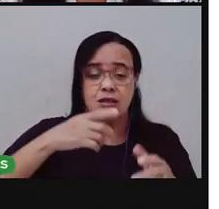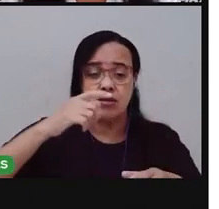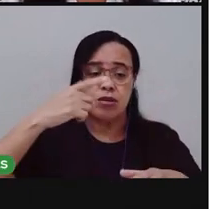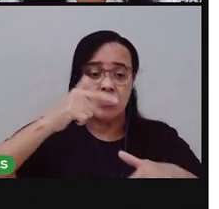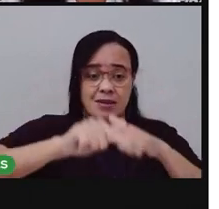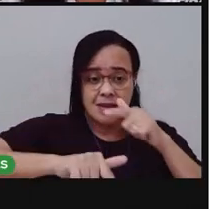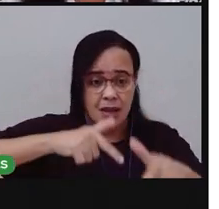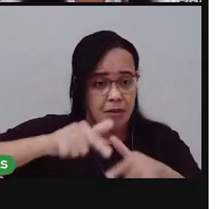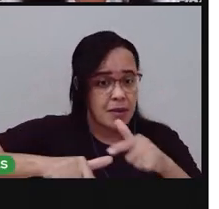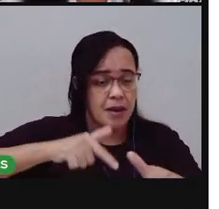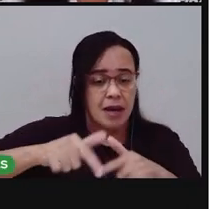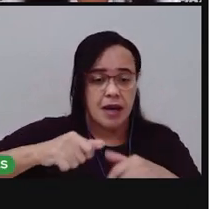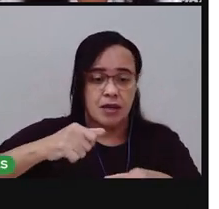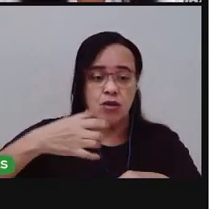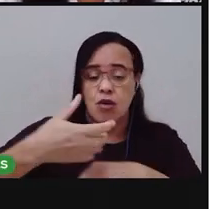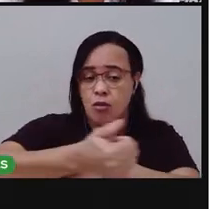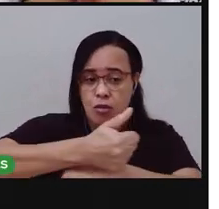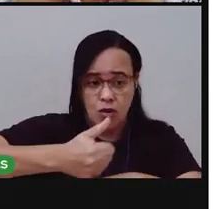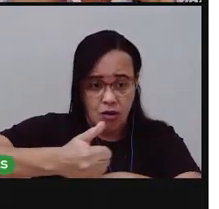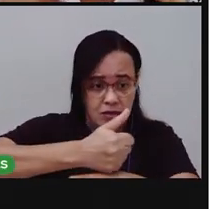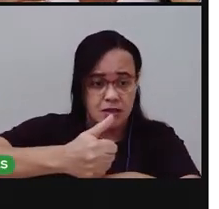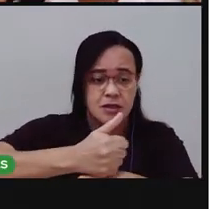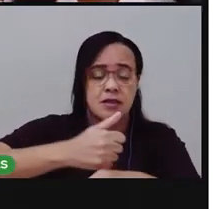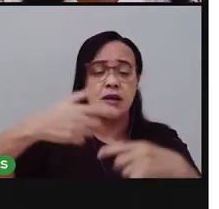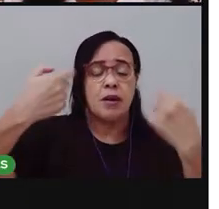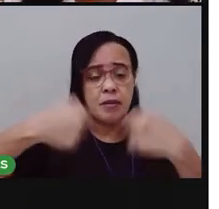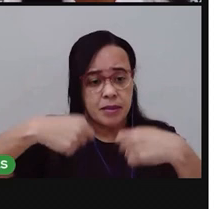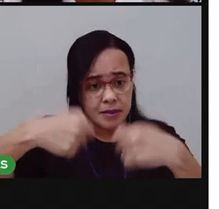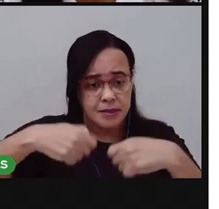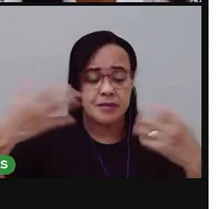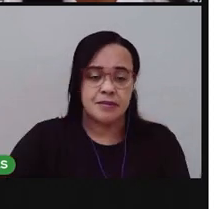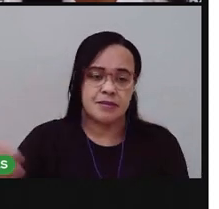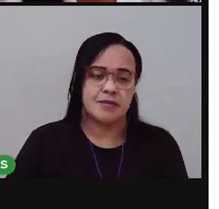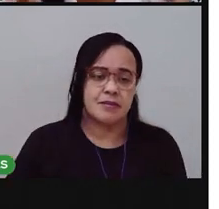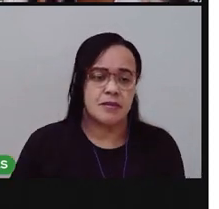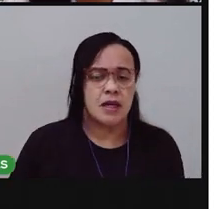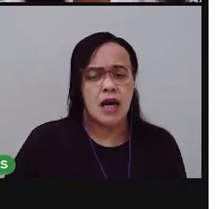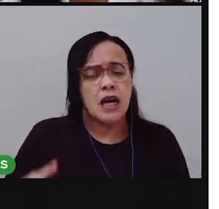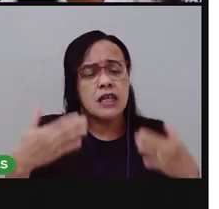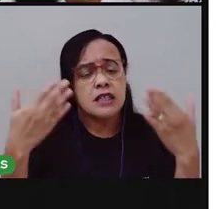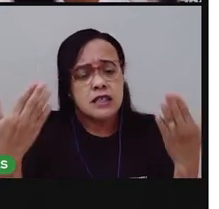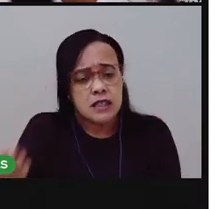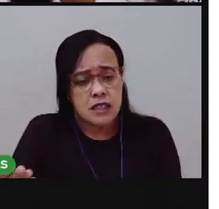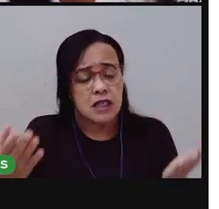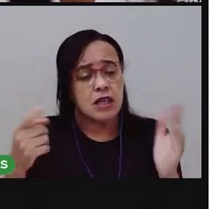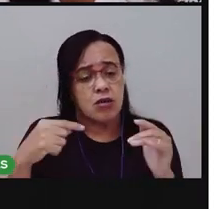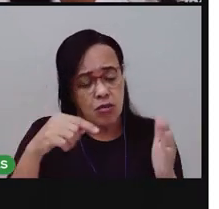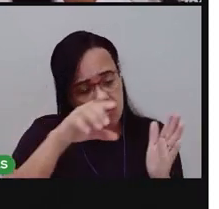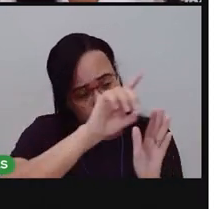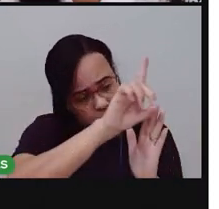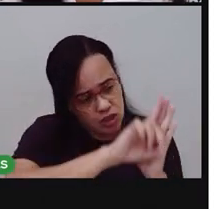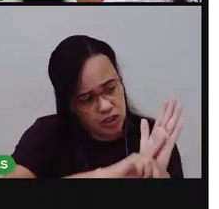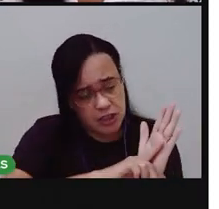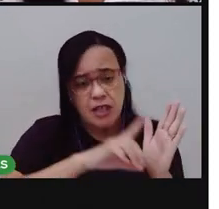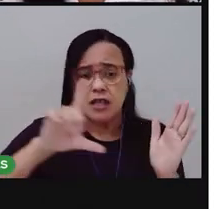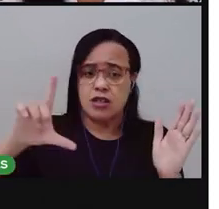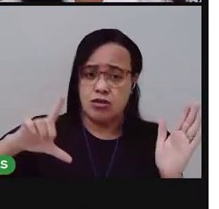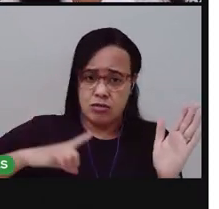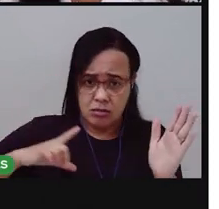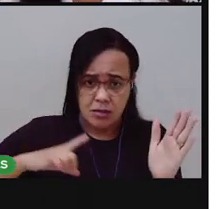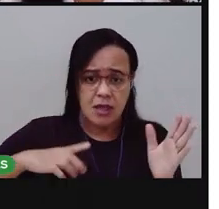Então, crianças, a gente vê que as crianças têm muitos direitos. E os adultos têm alguns deveres.